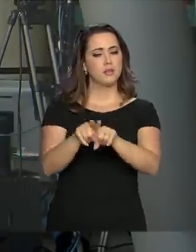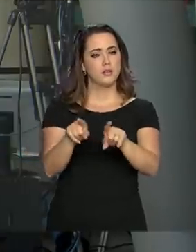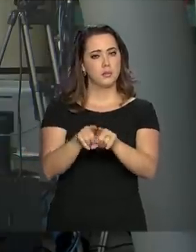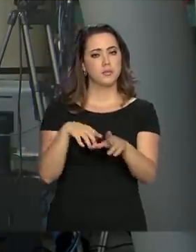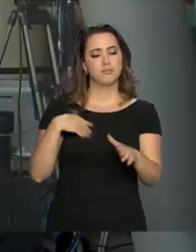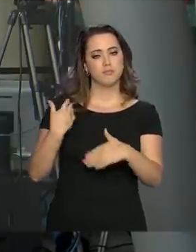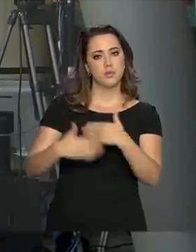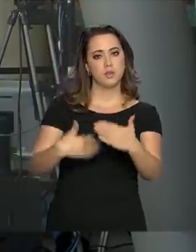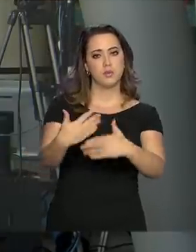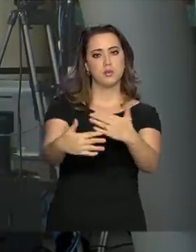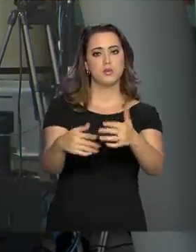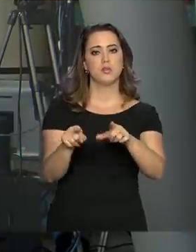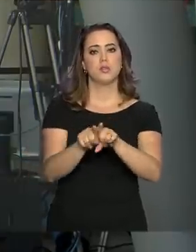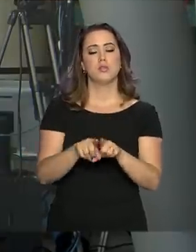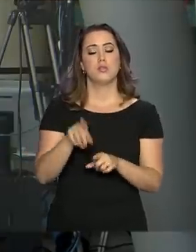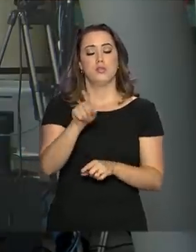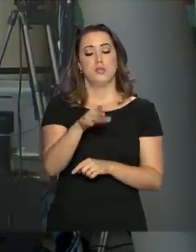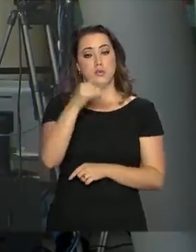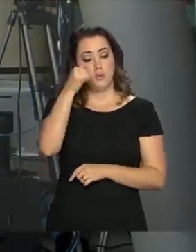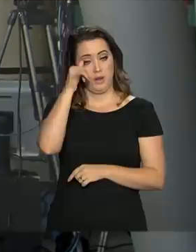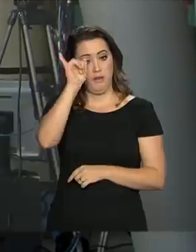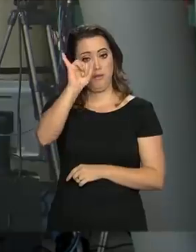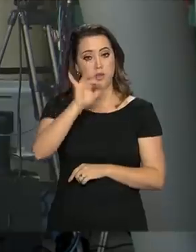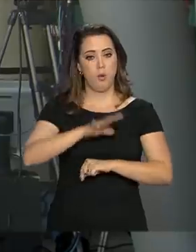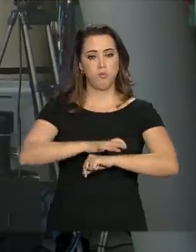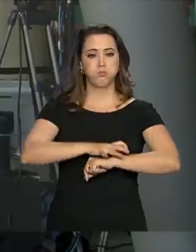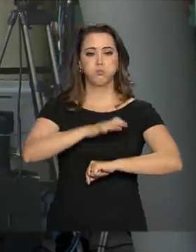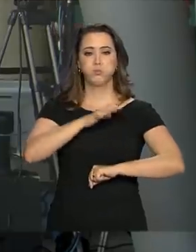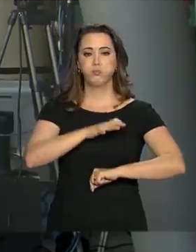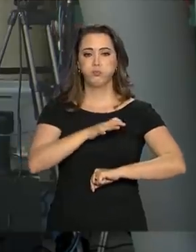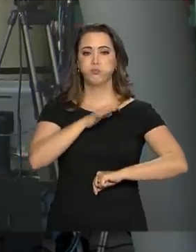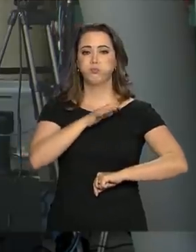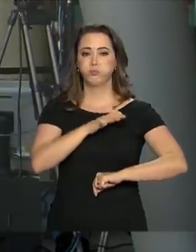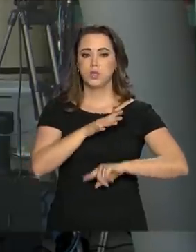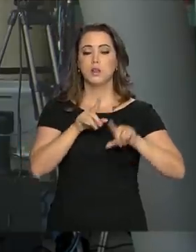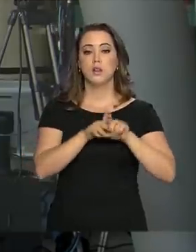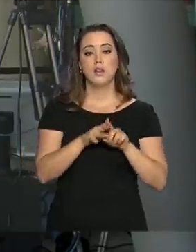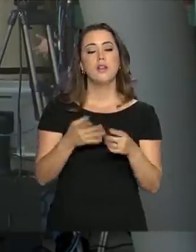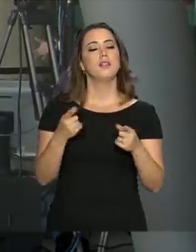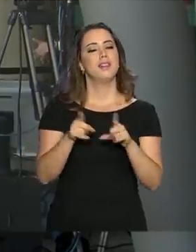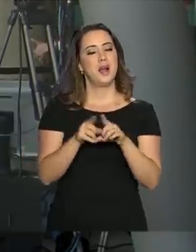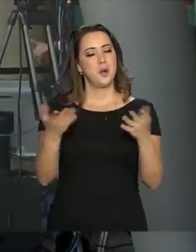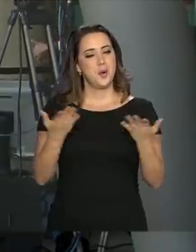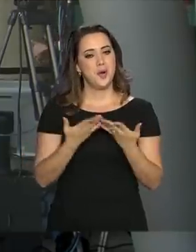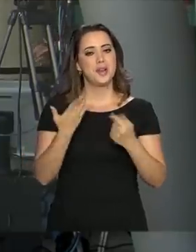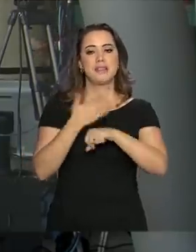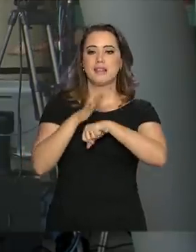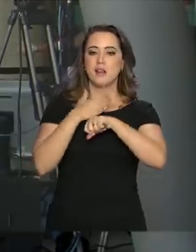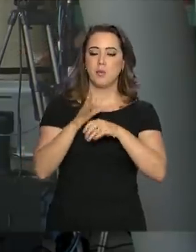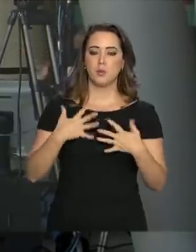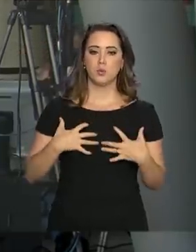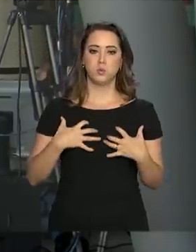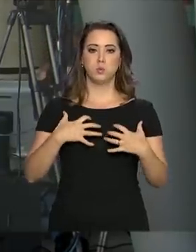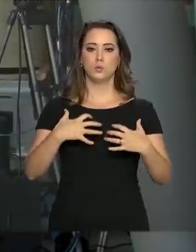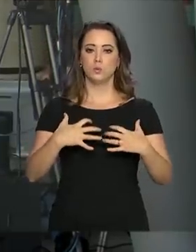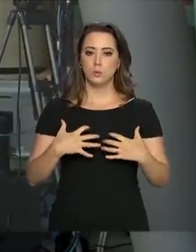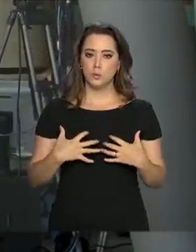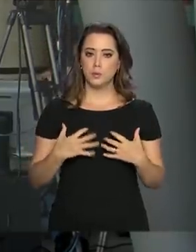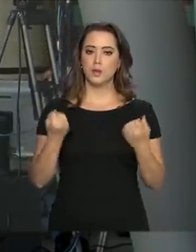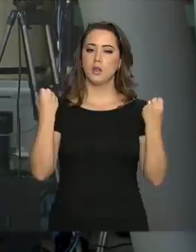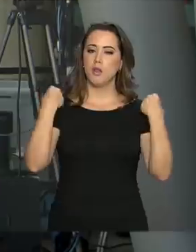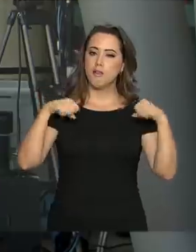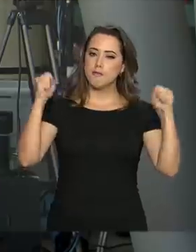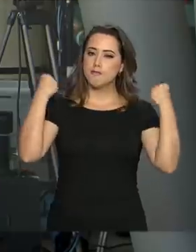foram mantidas as medidas de prevenção de trombose venosa e a realização de exercícios respiratórios de fortalecimento muscular,